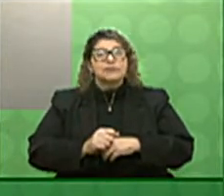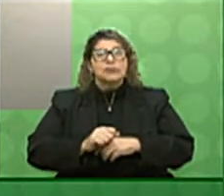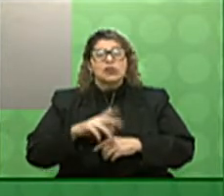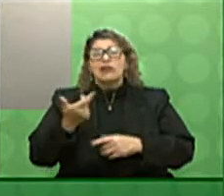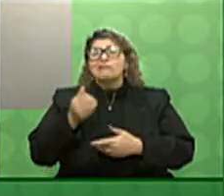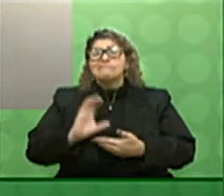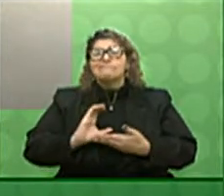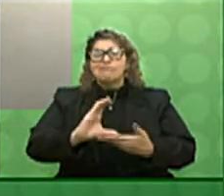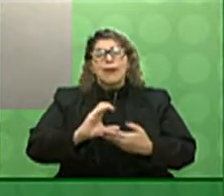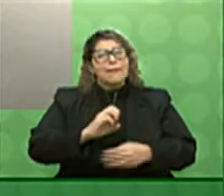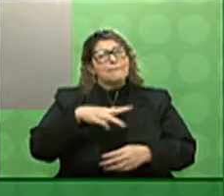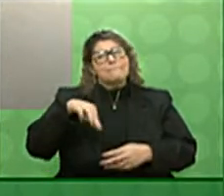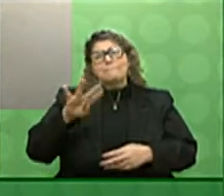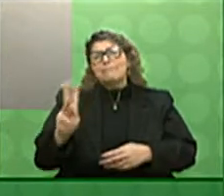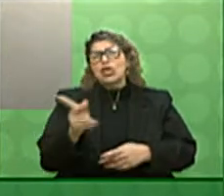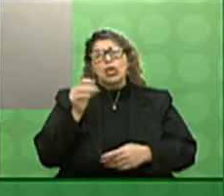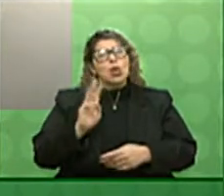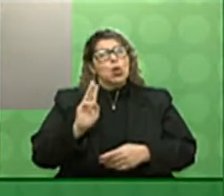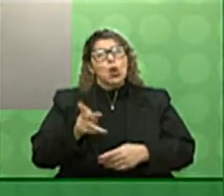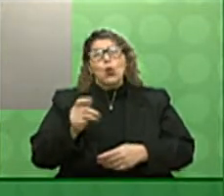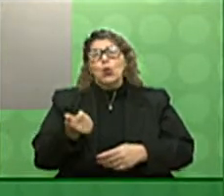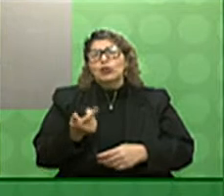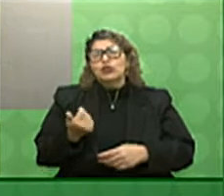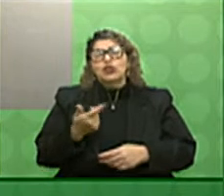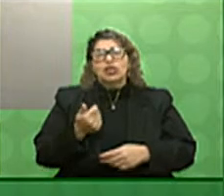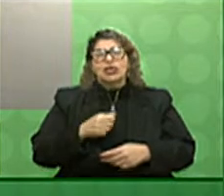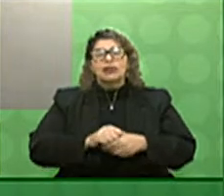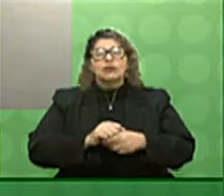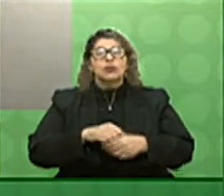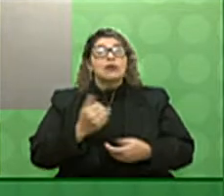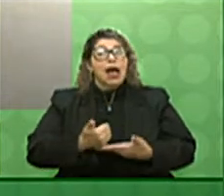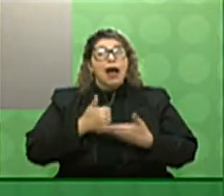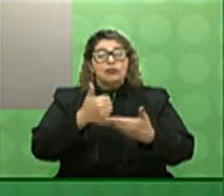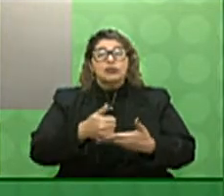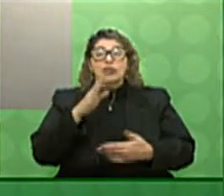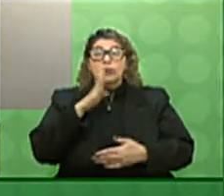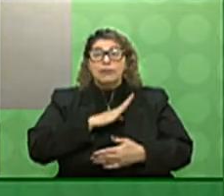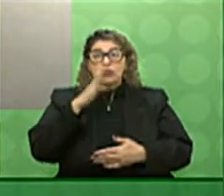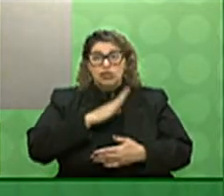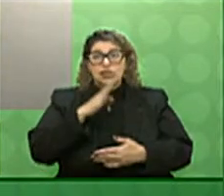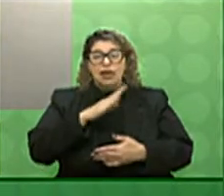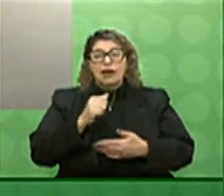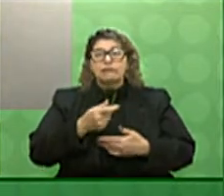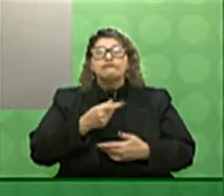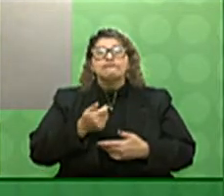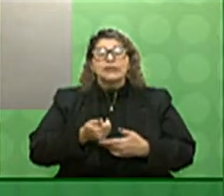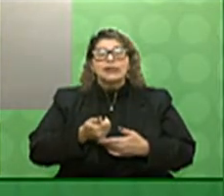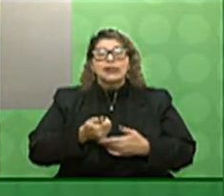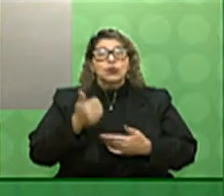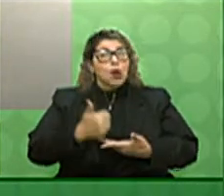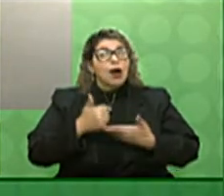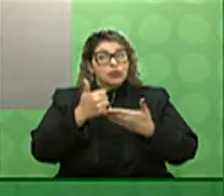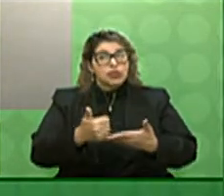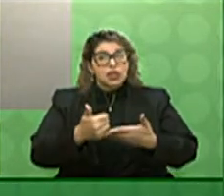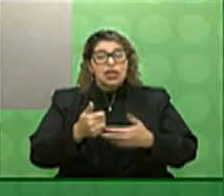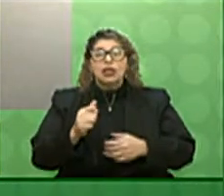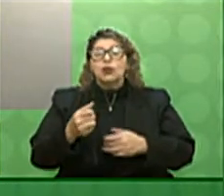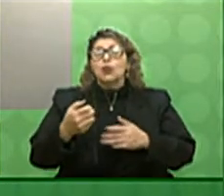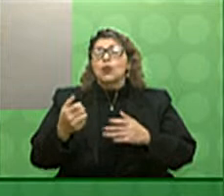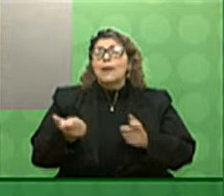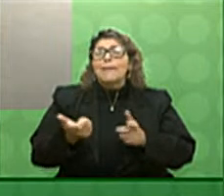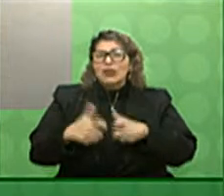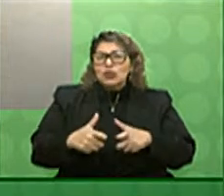já investimos bilhões de reais no auxílio emergencial no financiamento a micro e pequenos empresários,